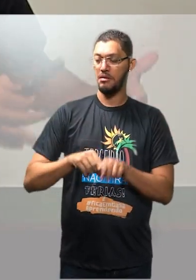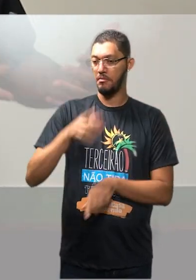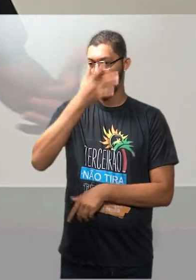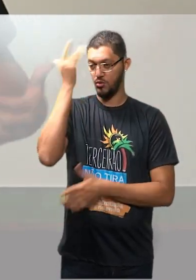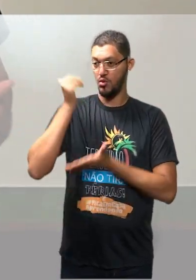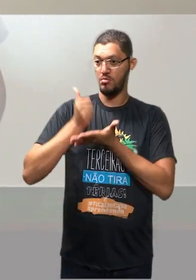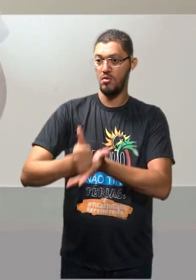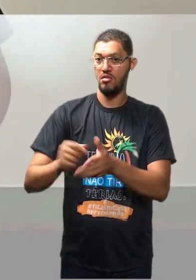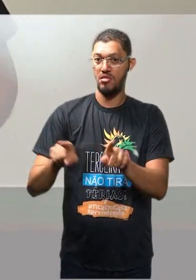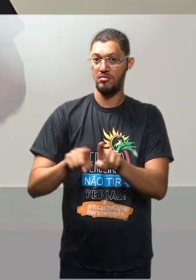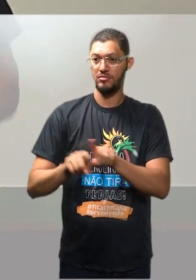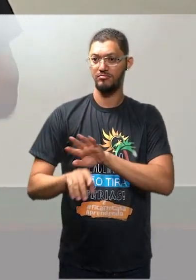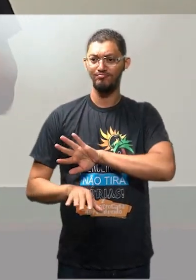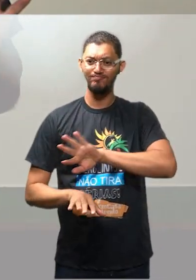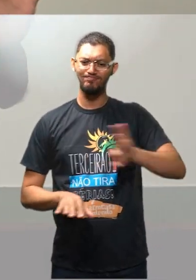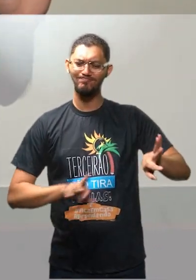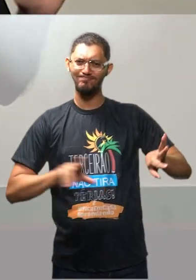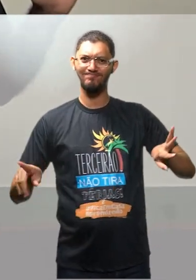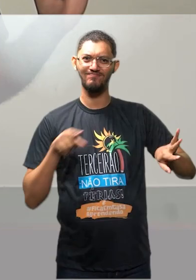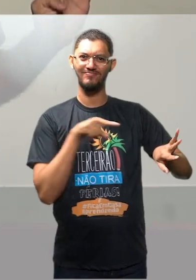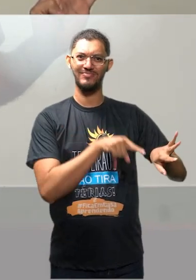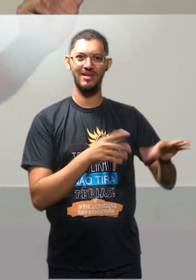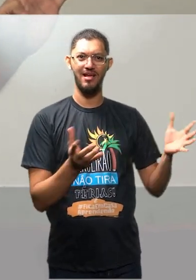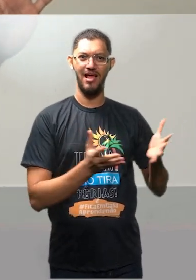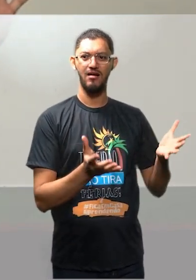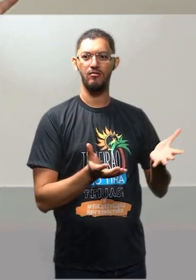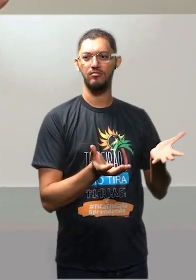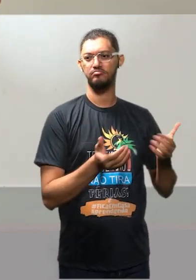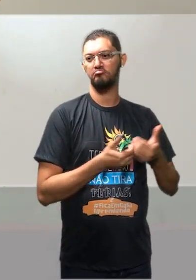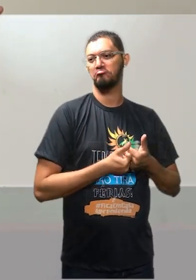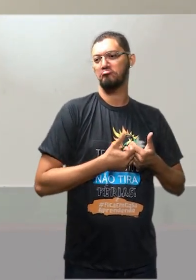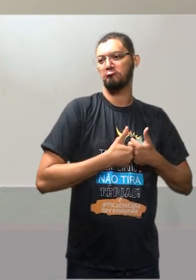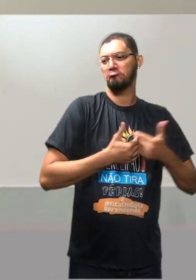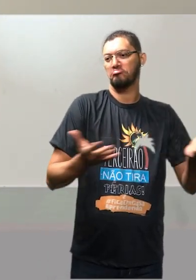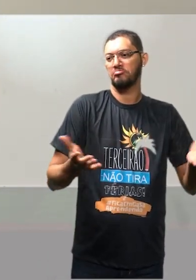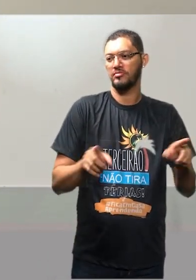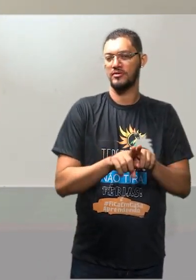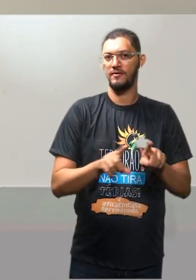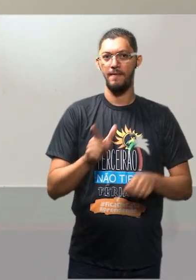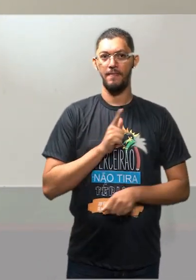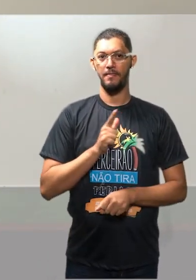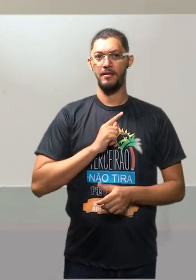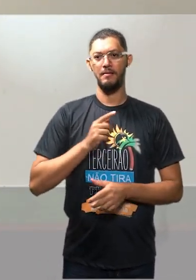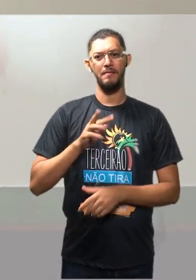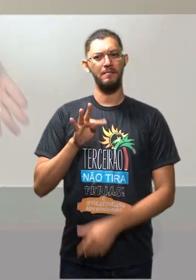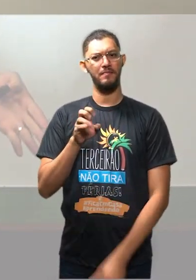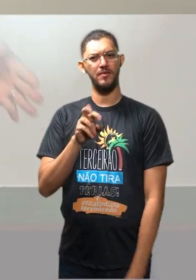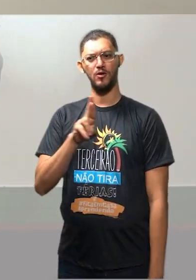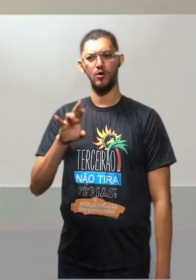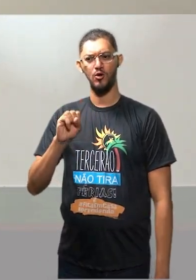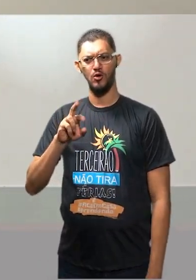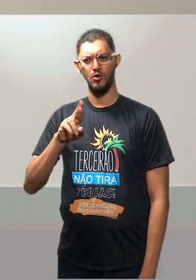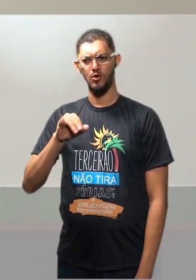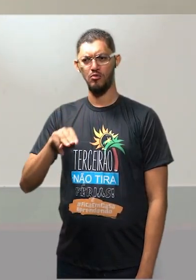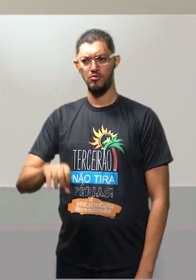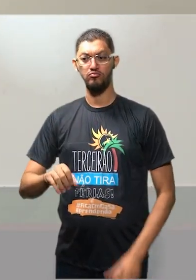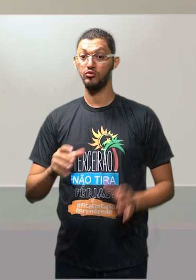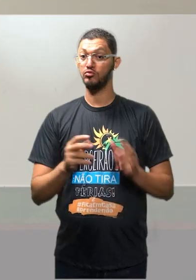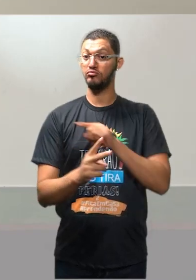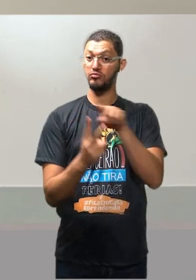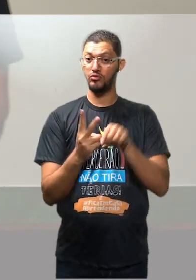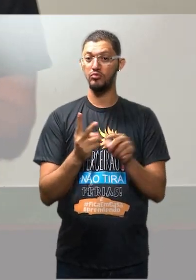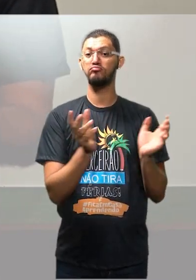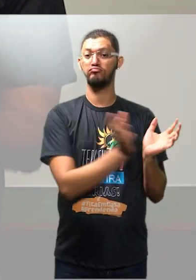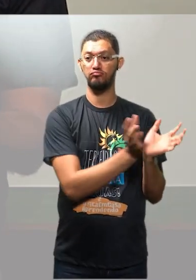que antes eram contra a esquerda e que agora estavam abrindo mão. Entenderam? Então teve o quê? Terrorismo de direita e de esquerda.